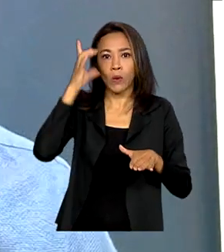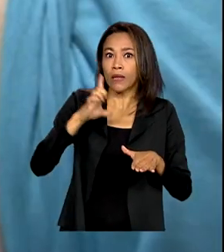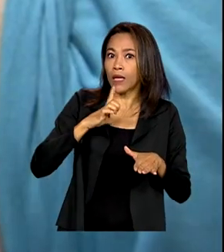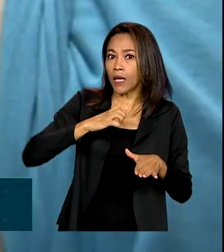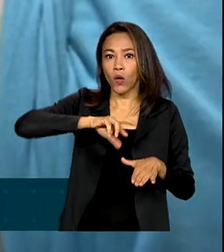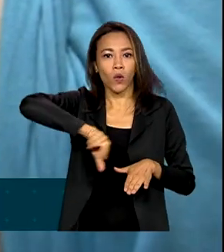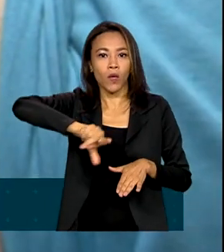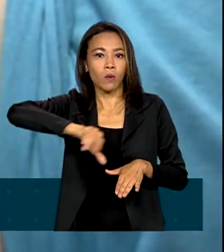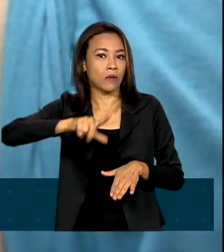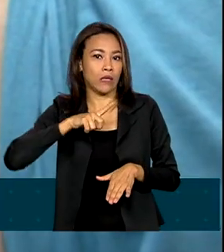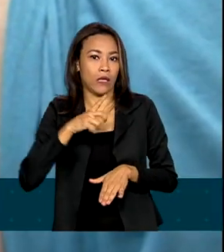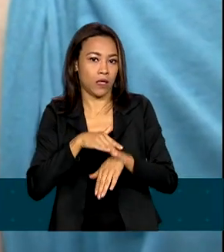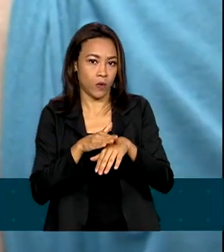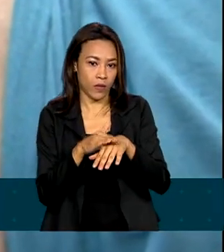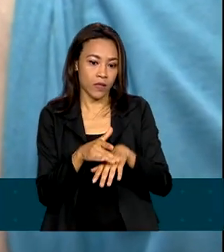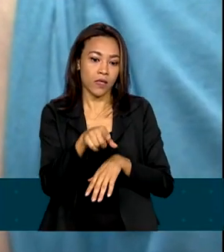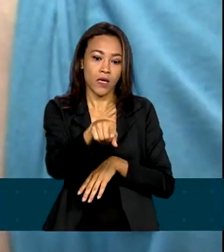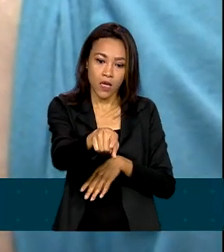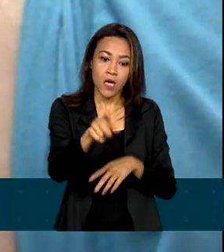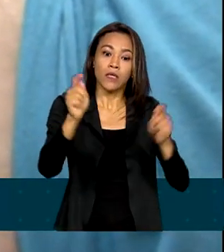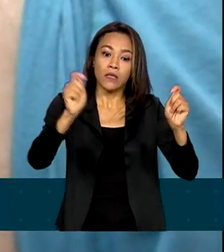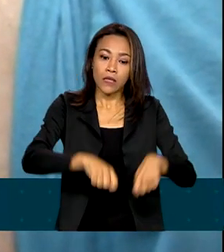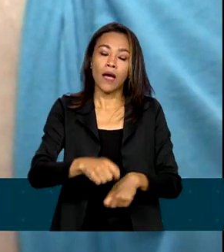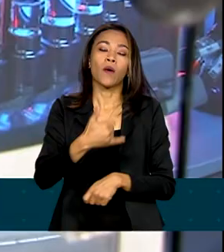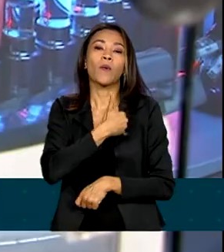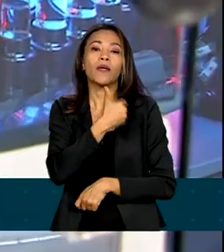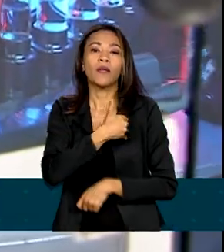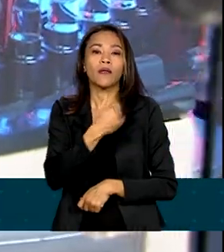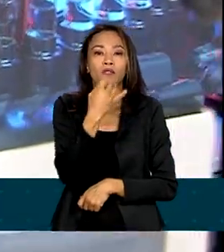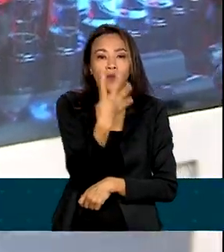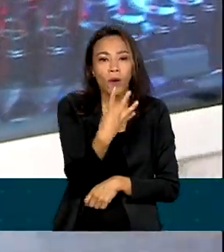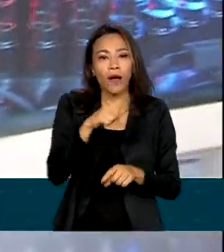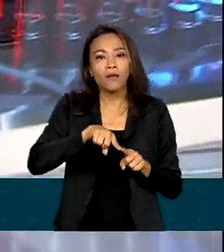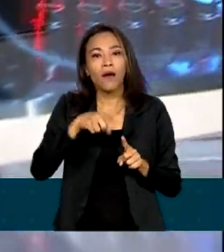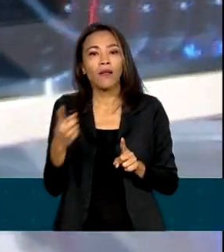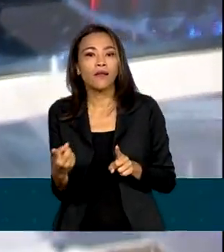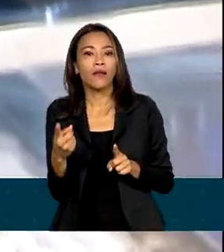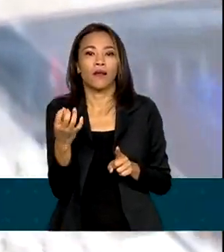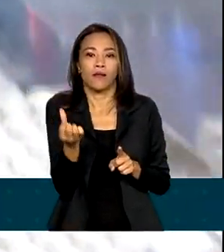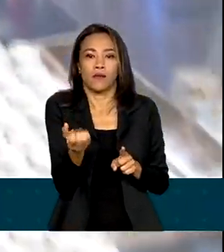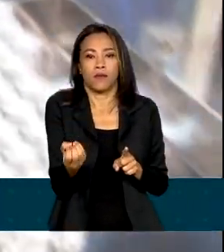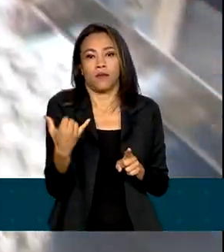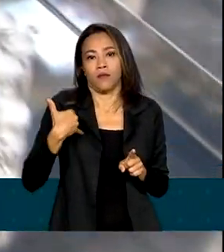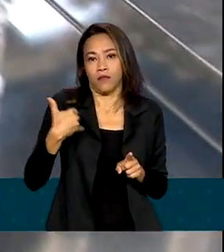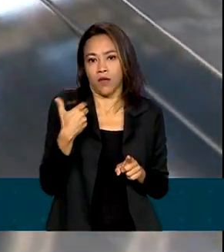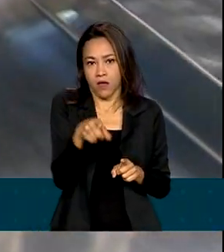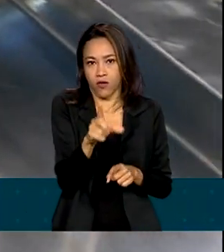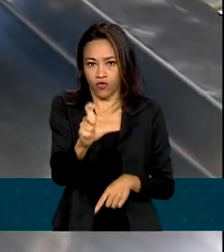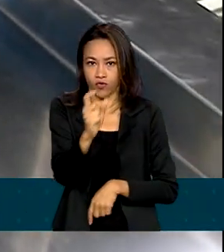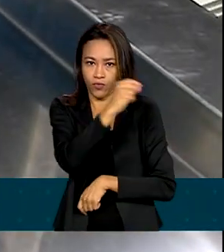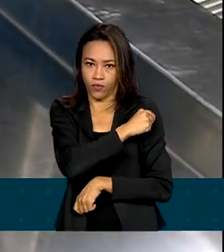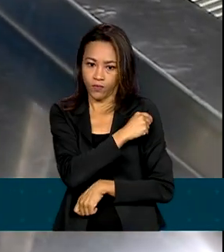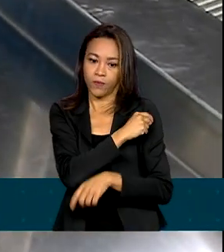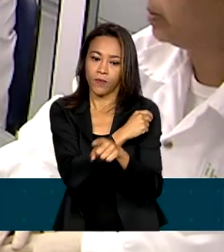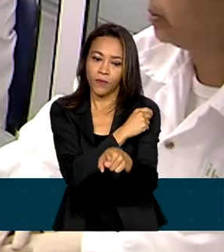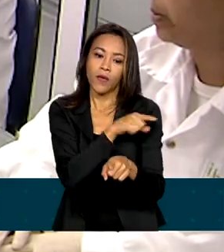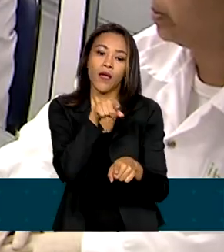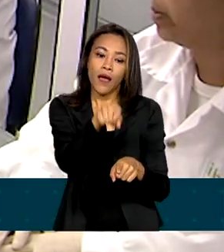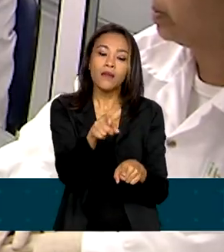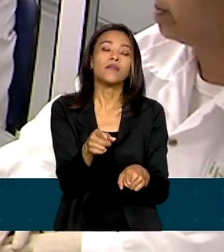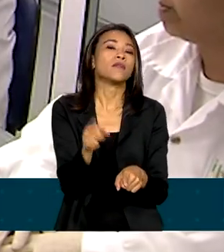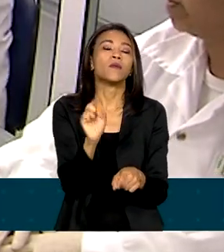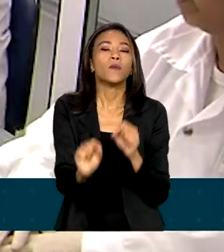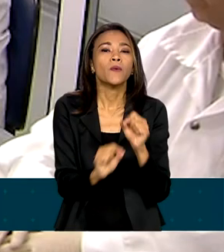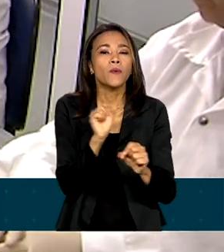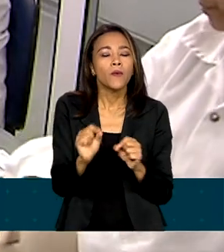não dengue. O produto pode ser aplicado em pessoas com idade entre 4 e 60 anos. A eficácia geral do imunizante